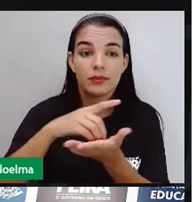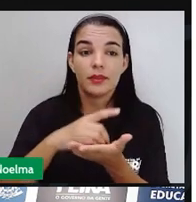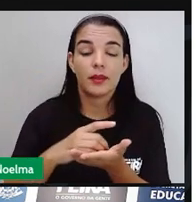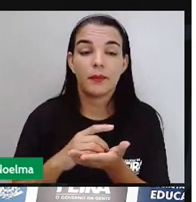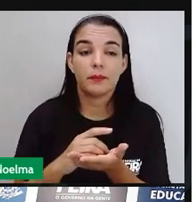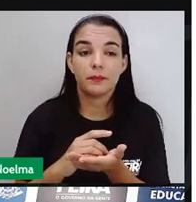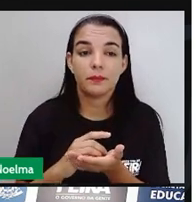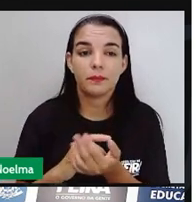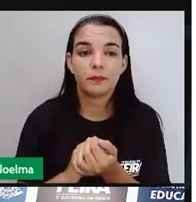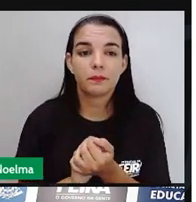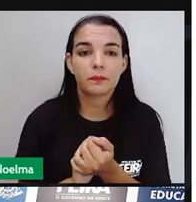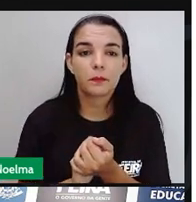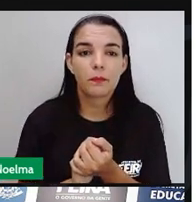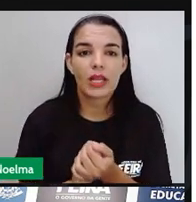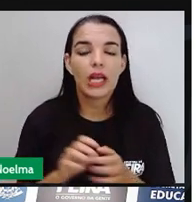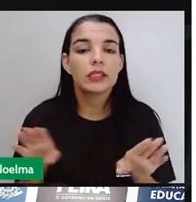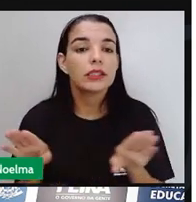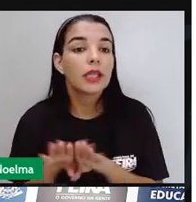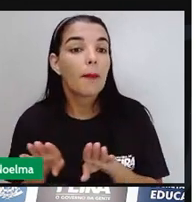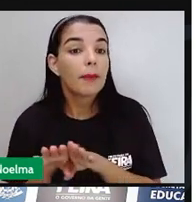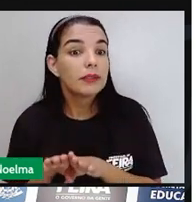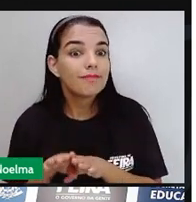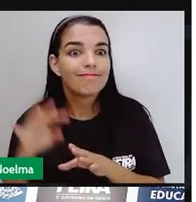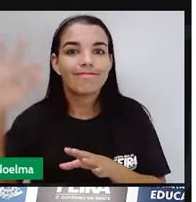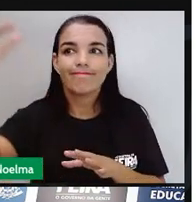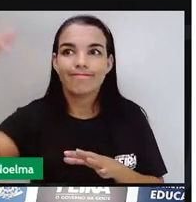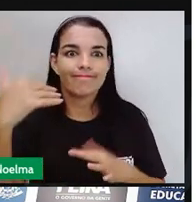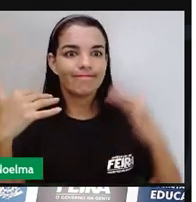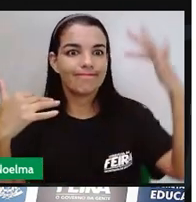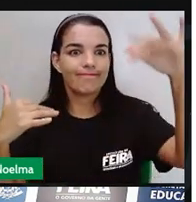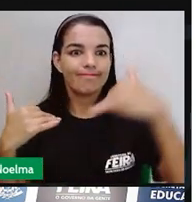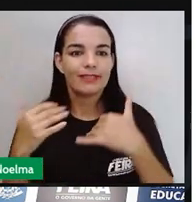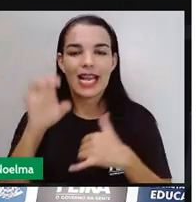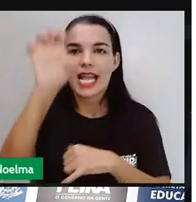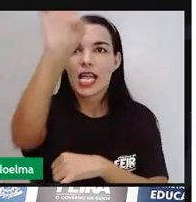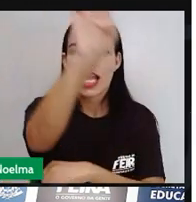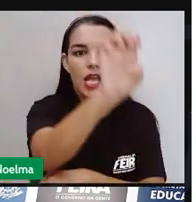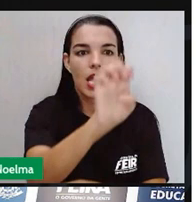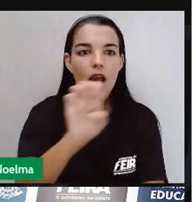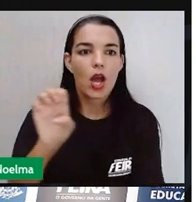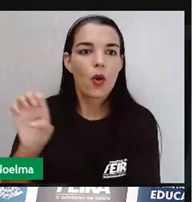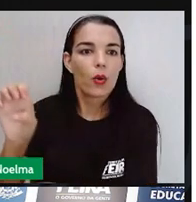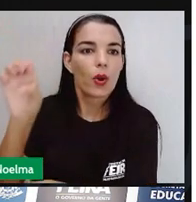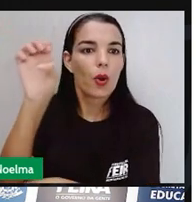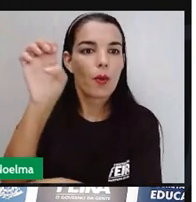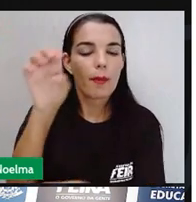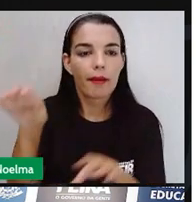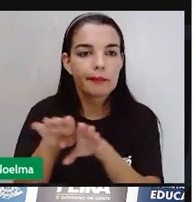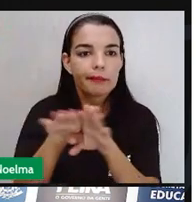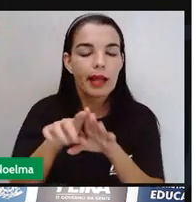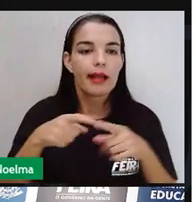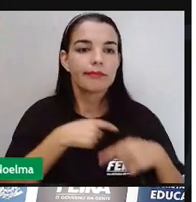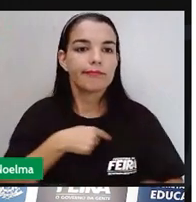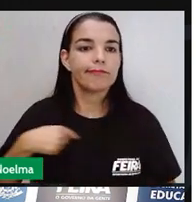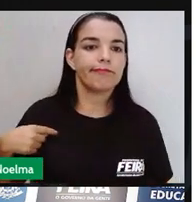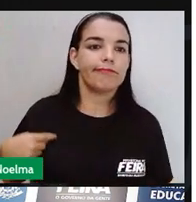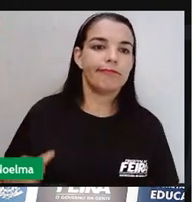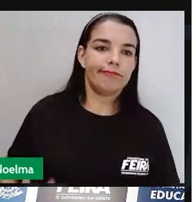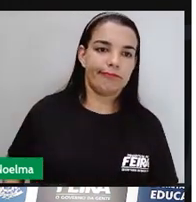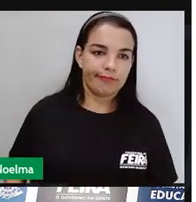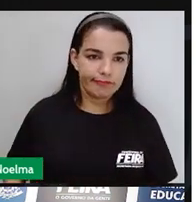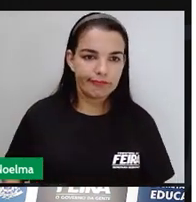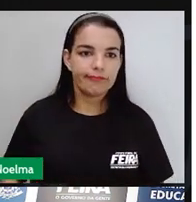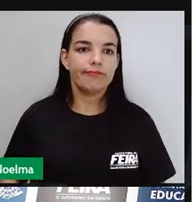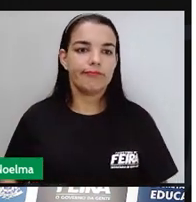Vieram também os imigrantes europeus e asiáticos, sabendo que a população base do Brasil foram os